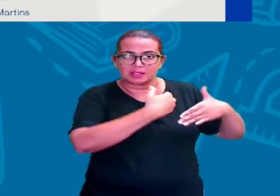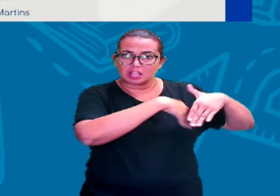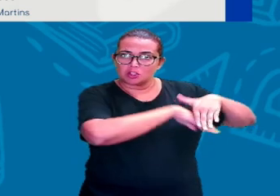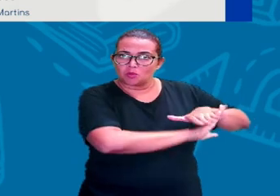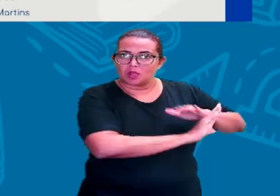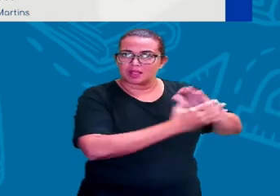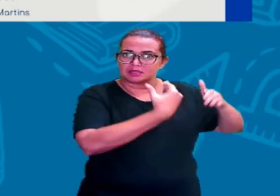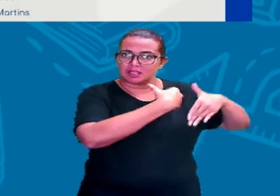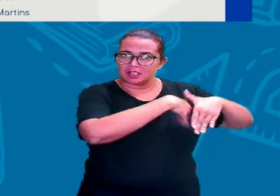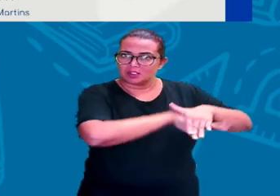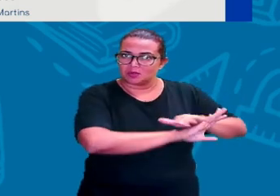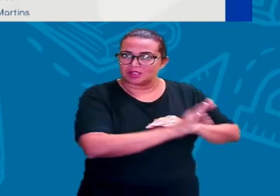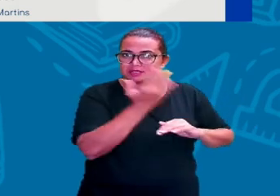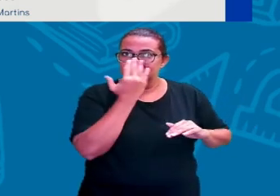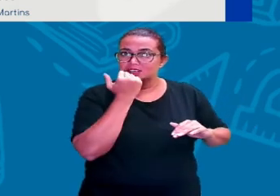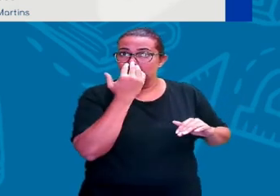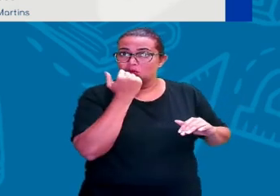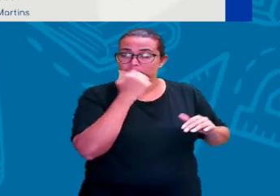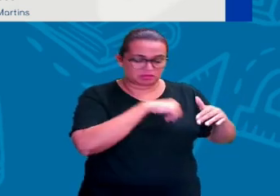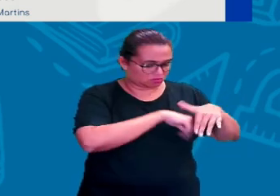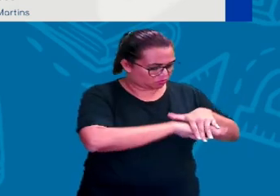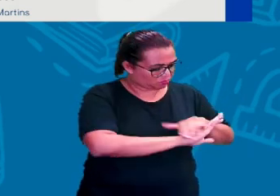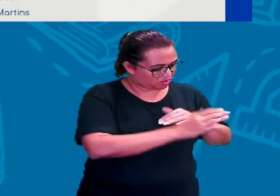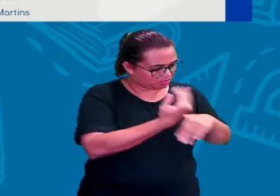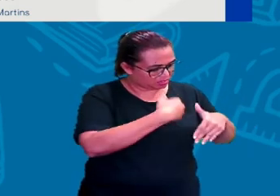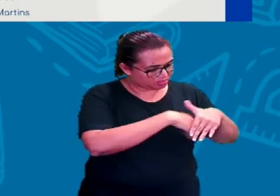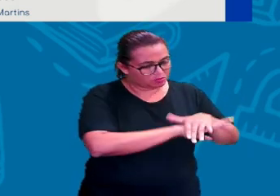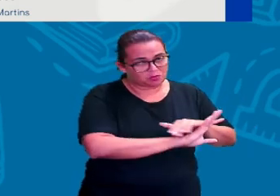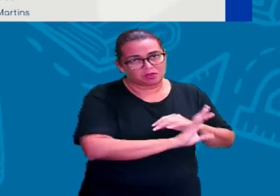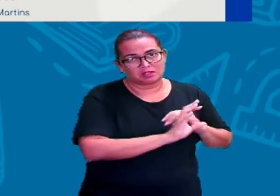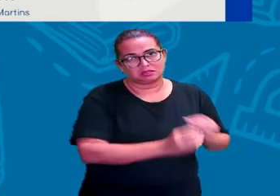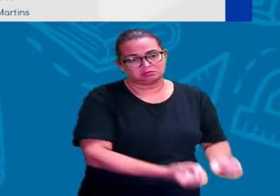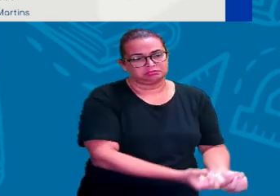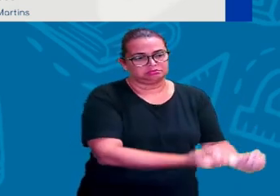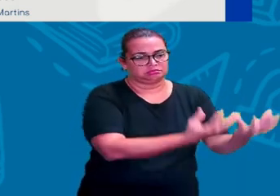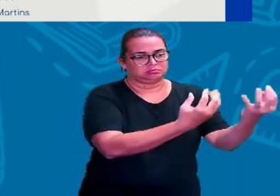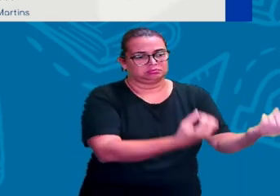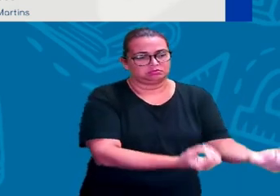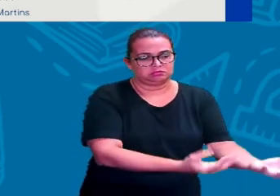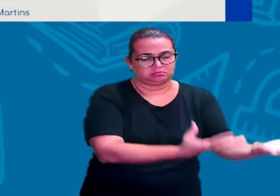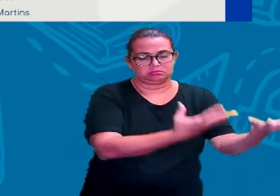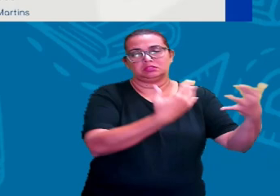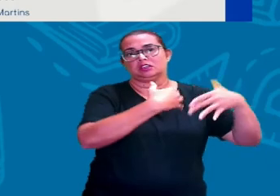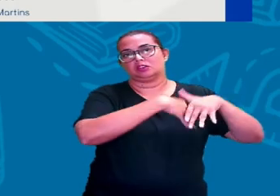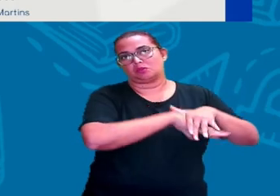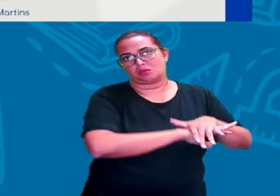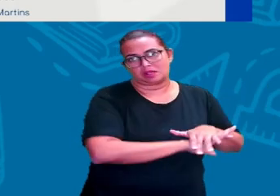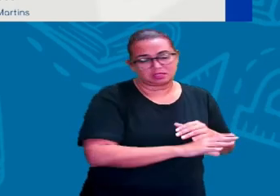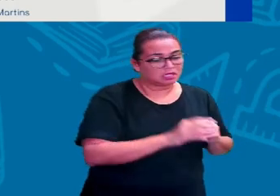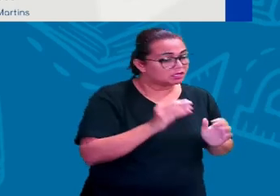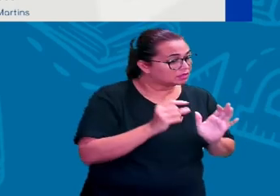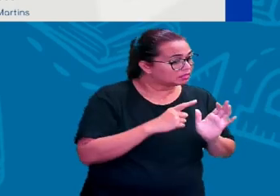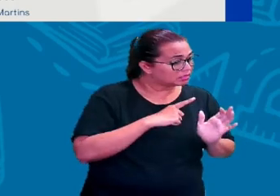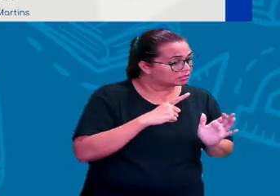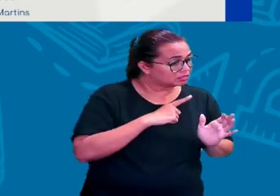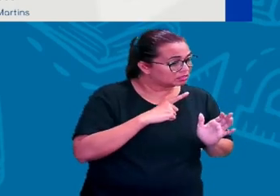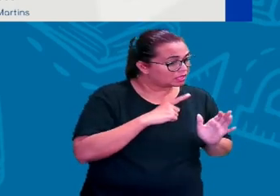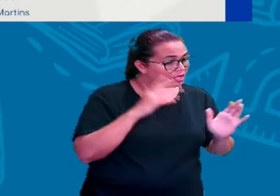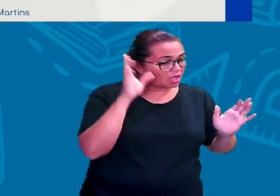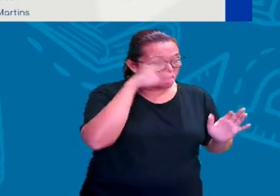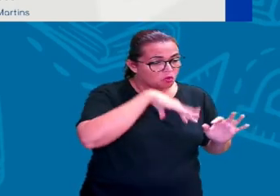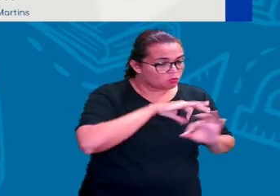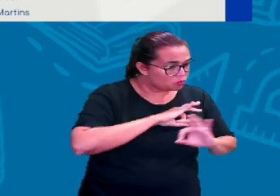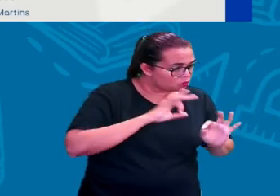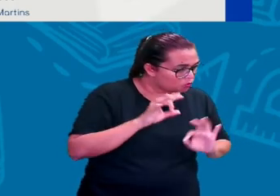alimentos, né? Ter mais alimentos, um alimento que era produzido, que as pessoas se alimentavam, mas que ainda assim sobrava, não acabava, tá?